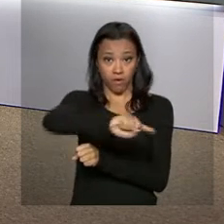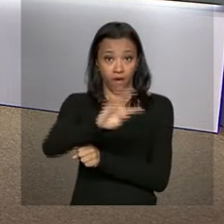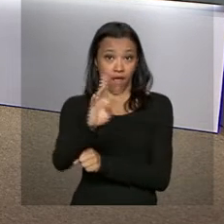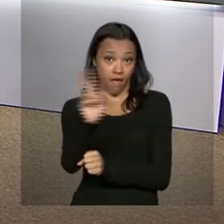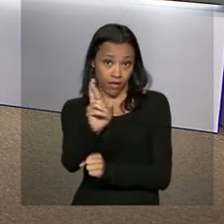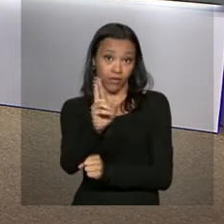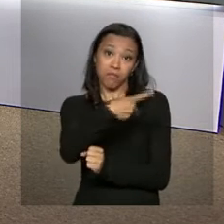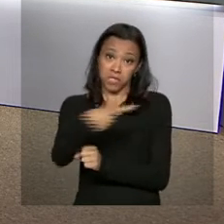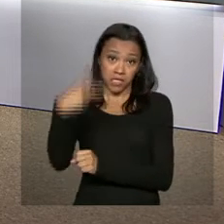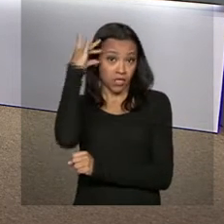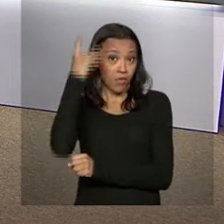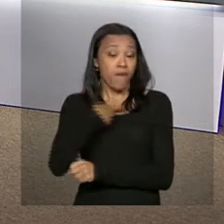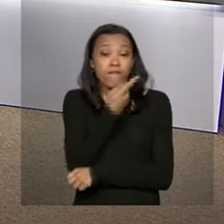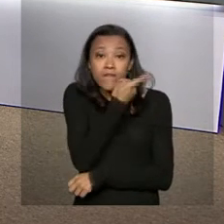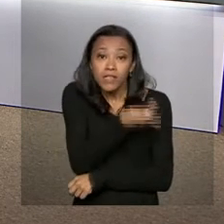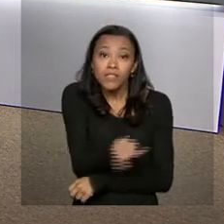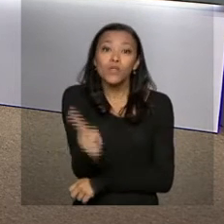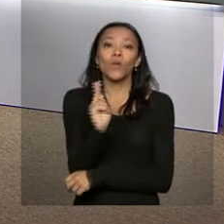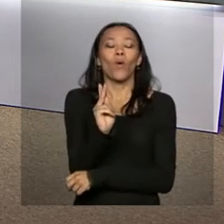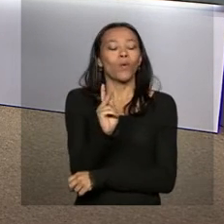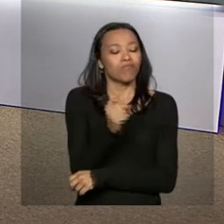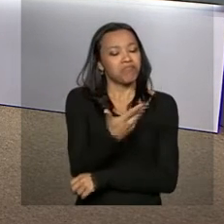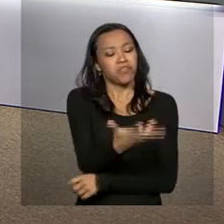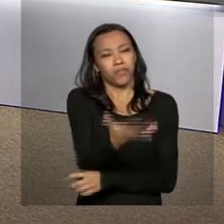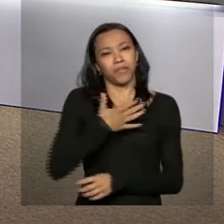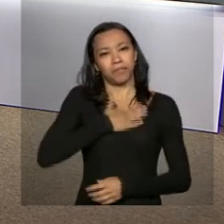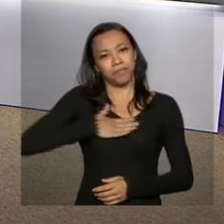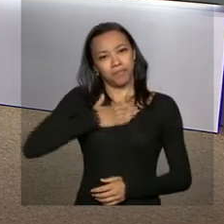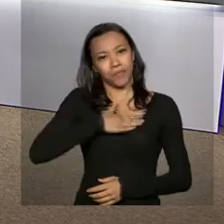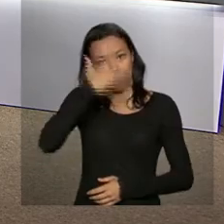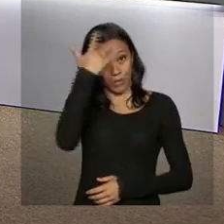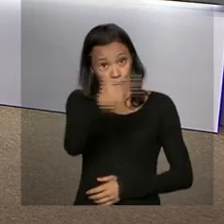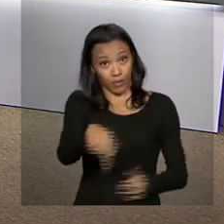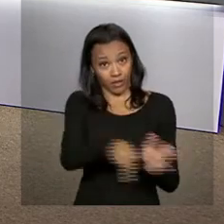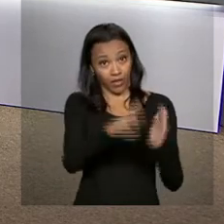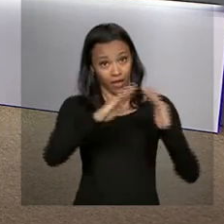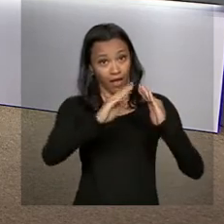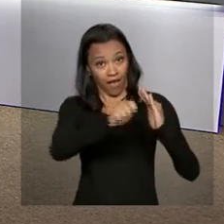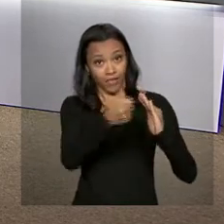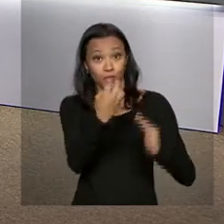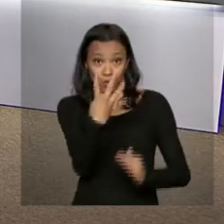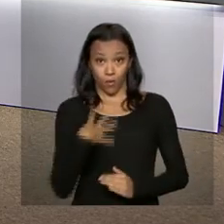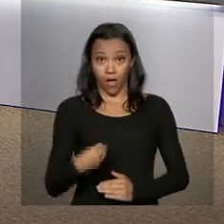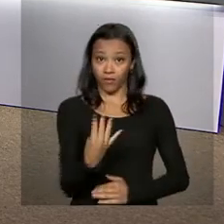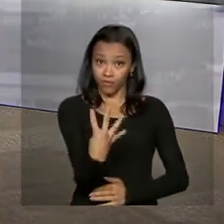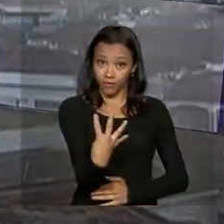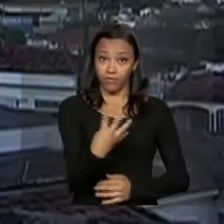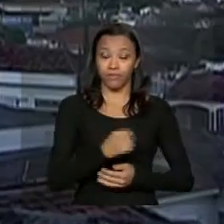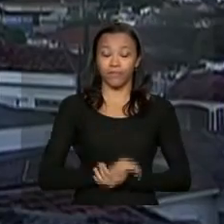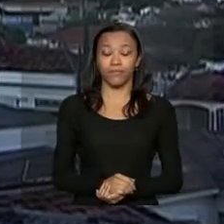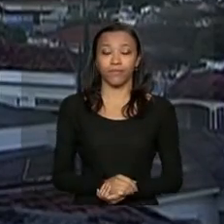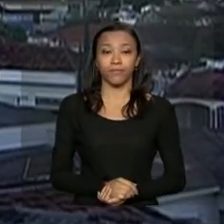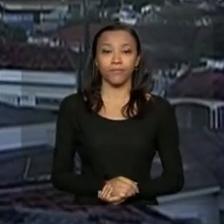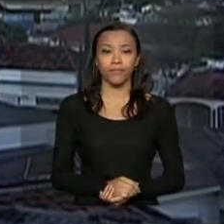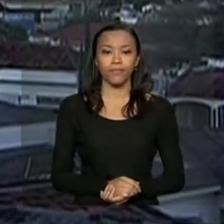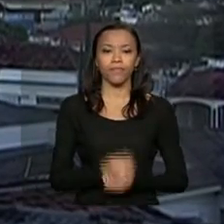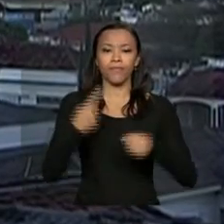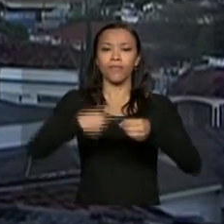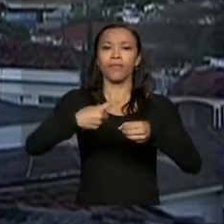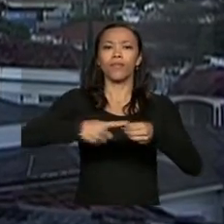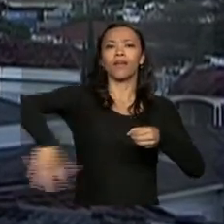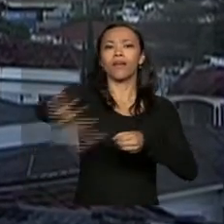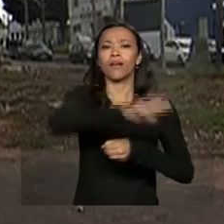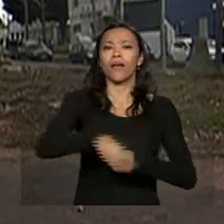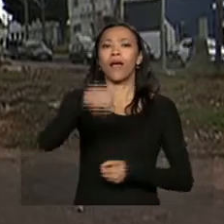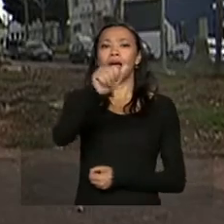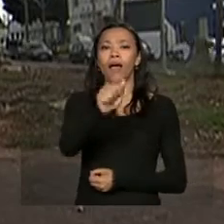visitou uma das unidades, onde foi recepcionada pela dona do imóvel e os quatro filhos dela. Araguari fica no